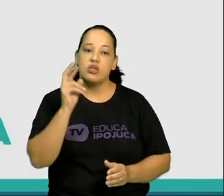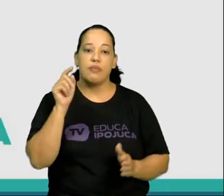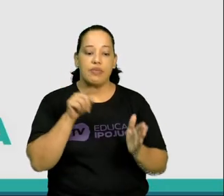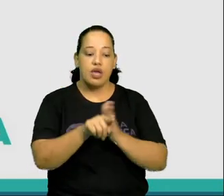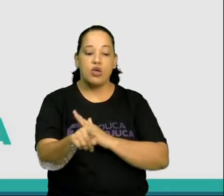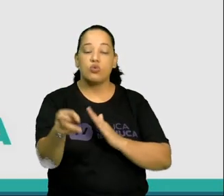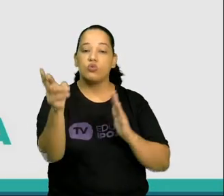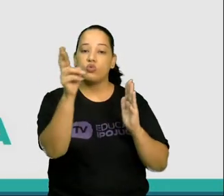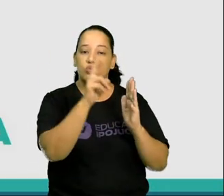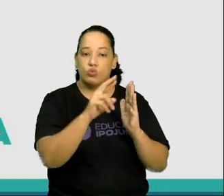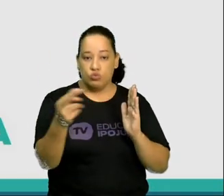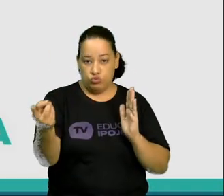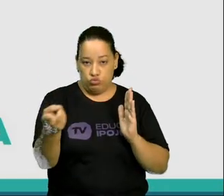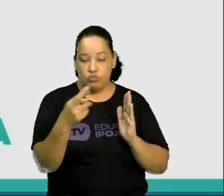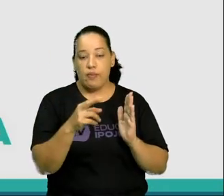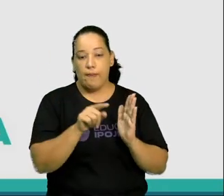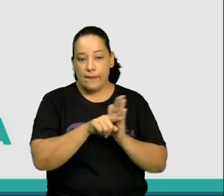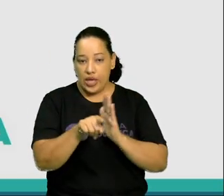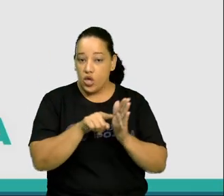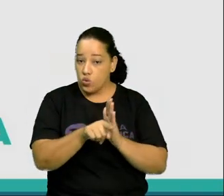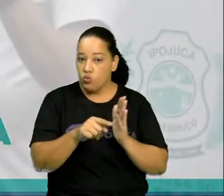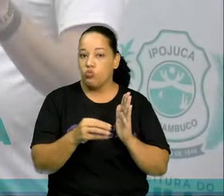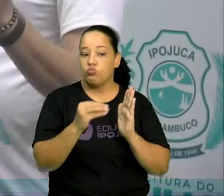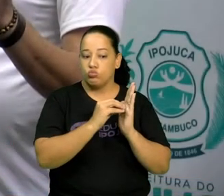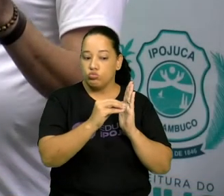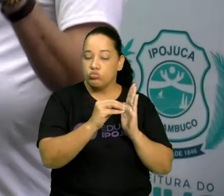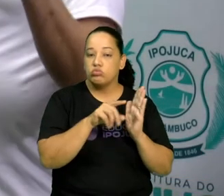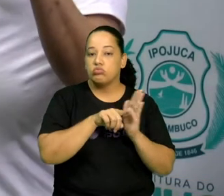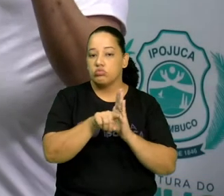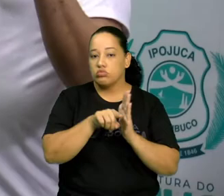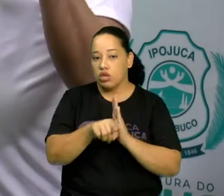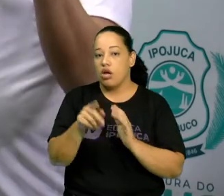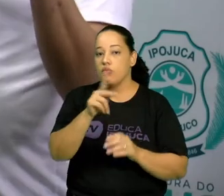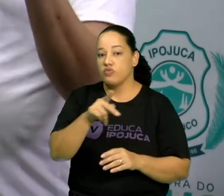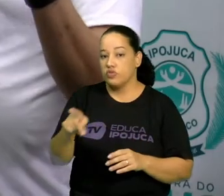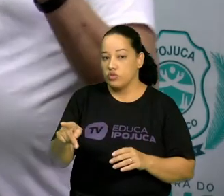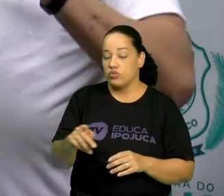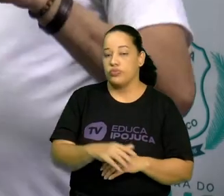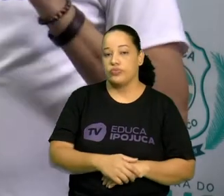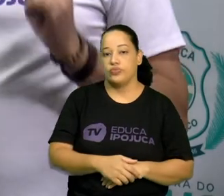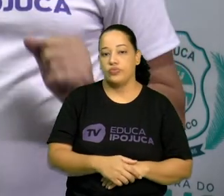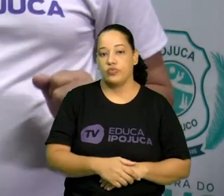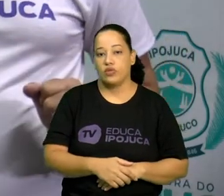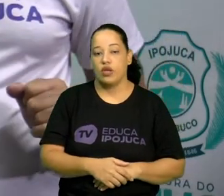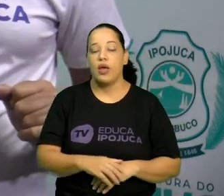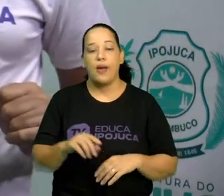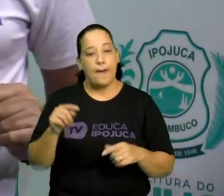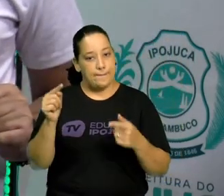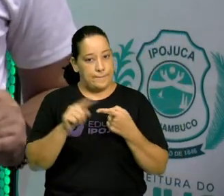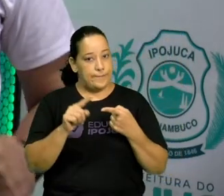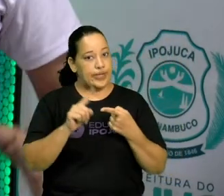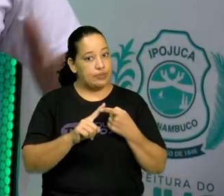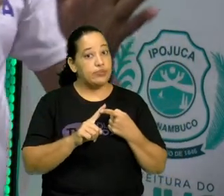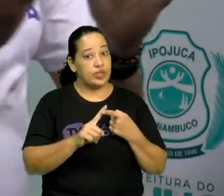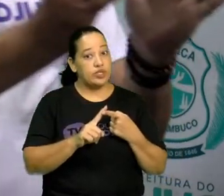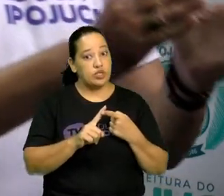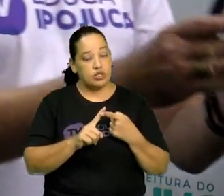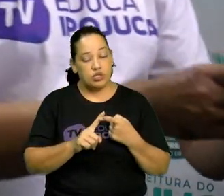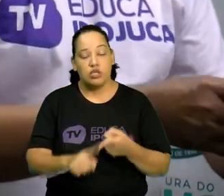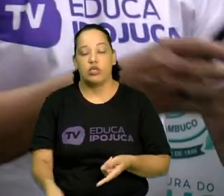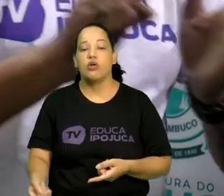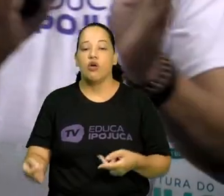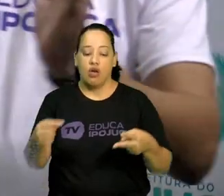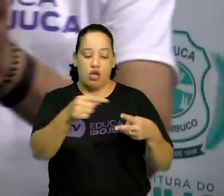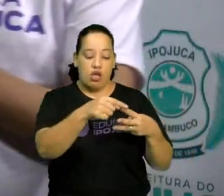perguntas para o professor ou professora de artes. Então, entendam. Primeiro tem. Qual a arquitetura que mais chamou a sua atenção? A arquitetura